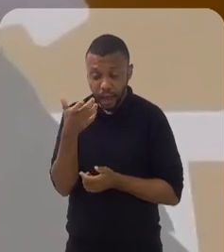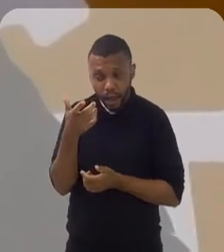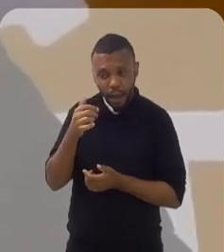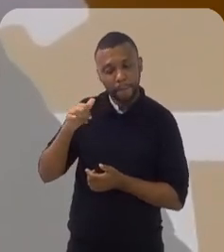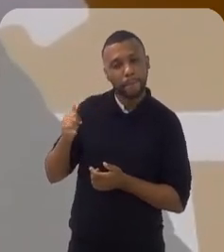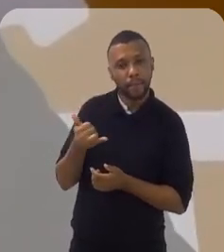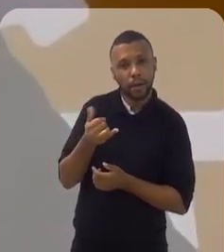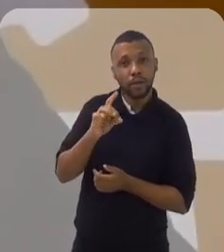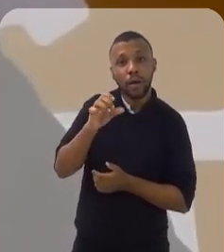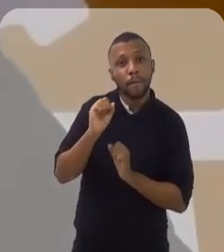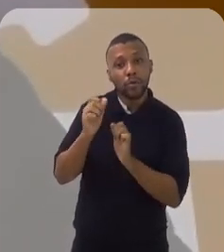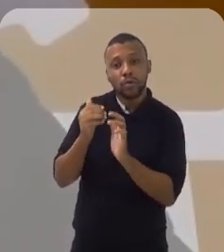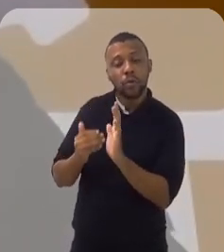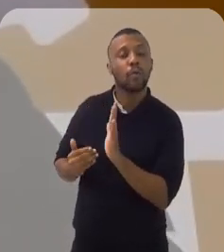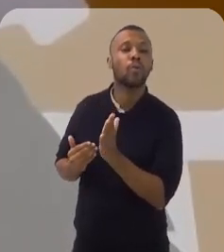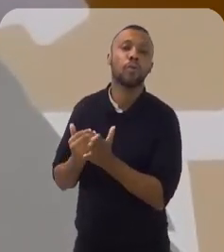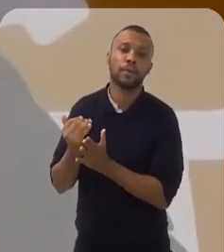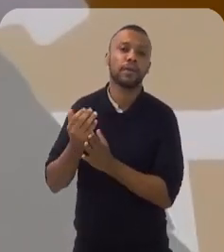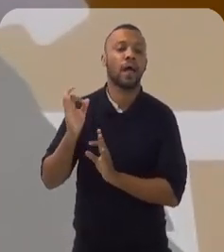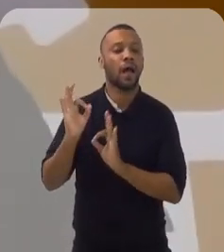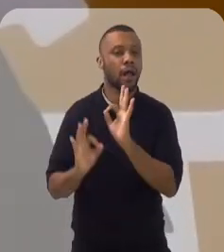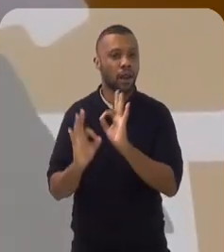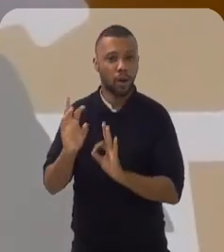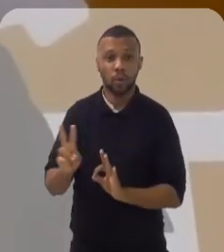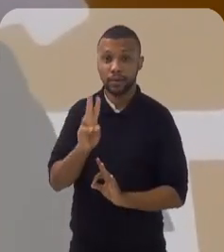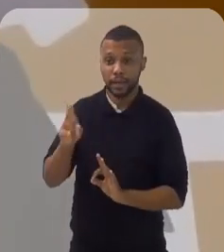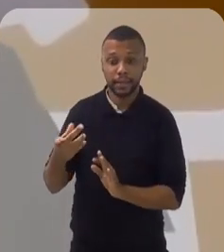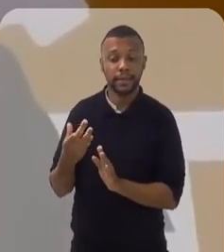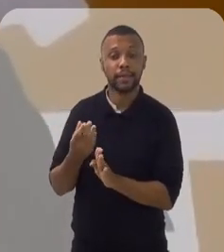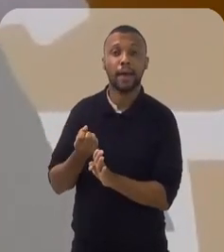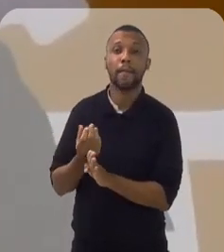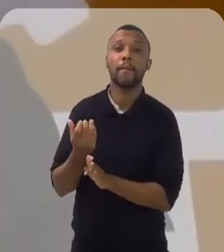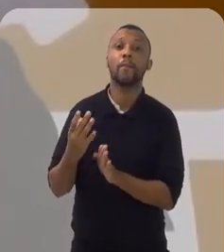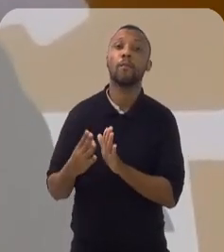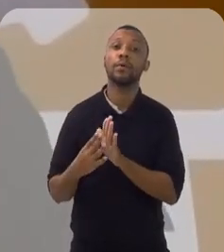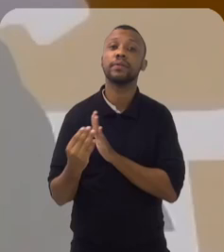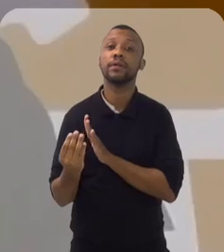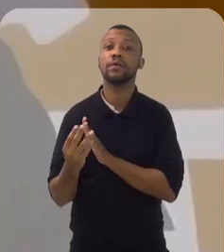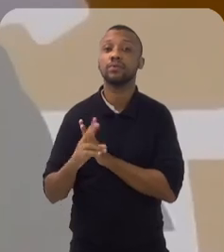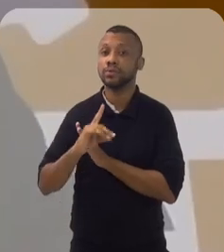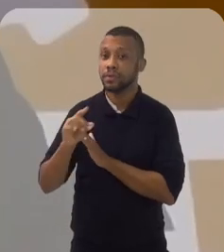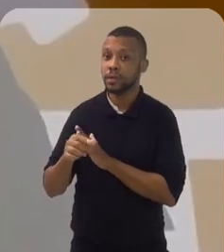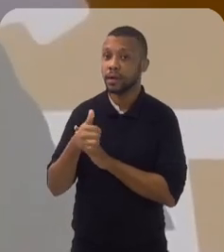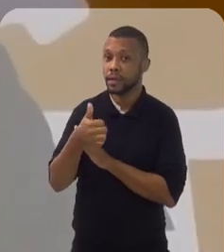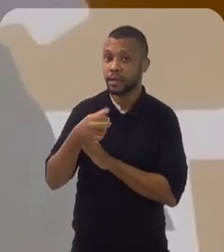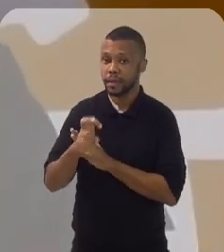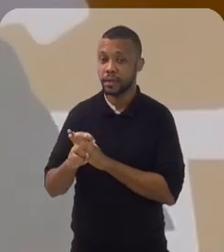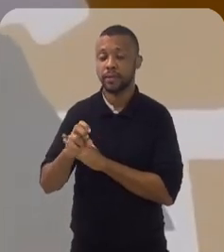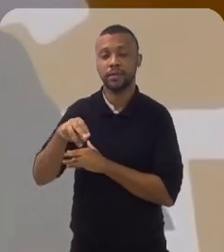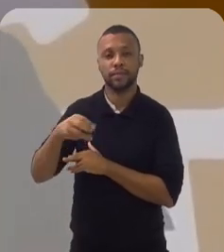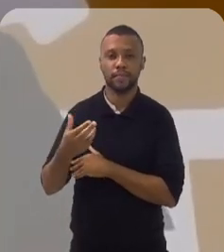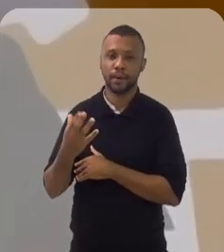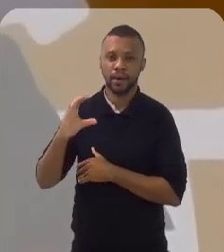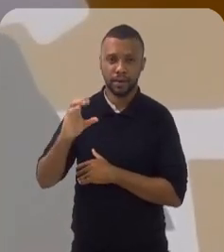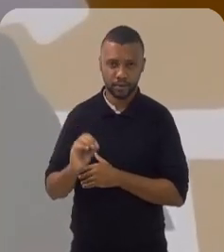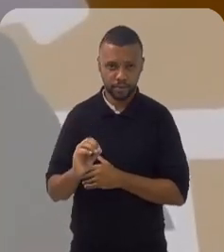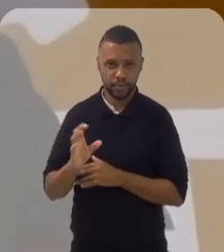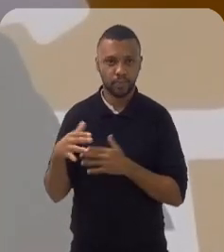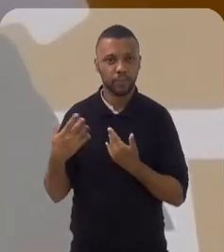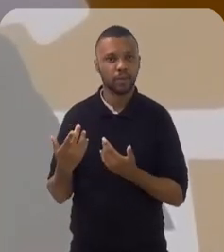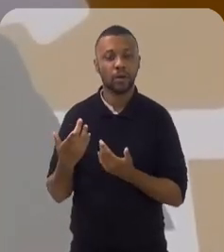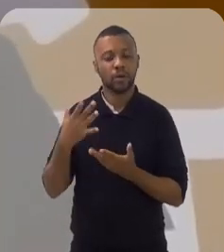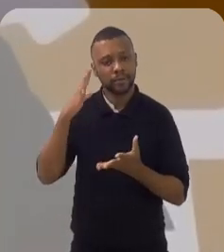declaração pré-preenchida, só pôde começar a fazer a utilização dessa modalidade a partir do dia 15 de março. Então,